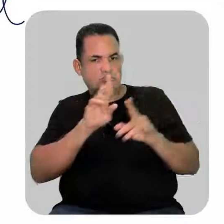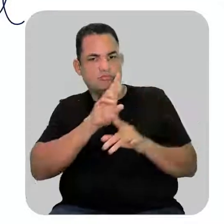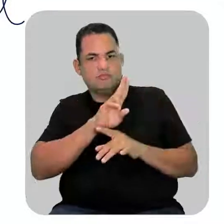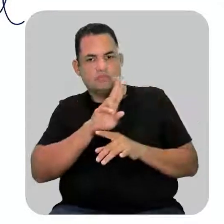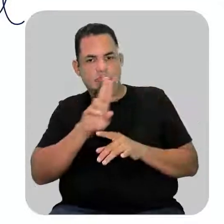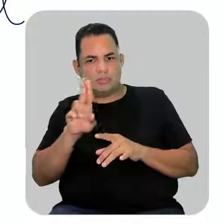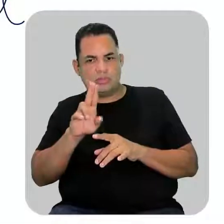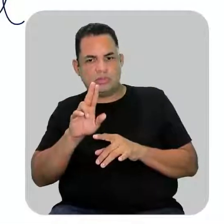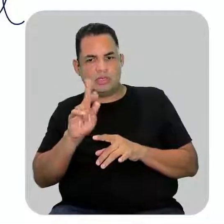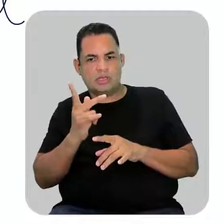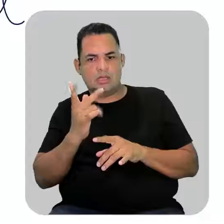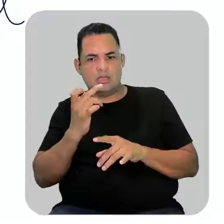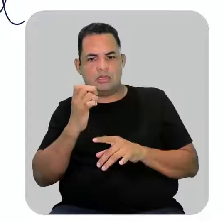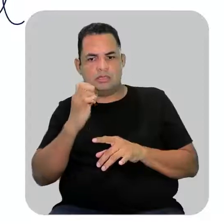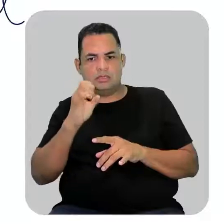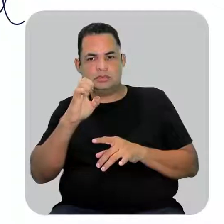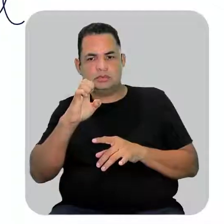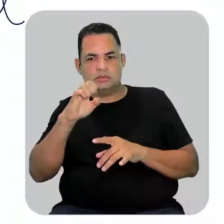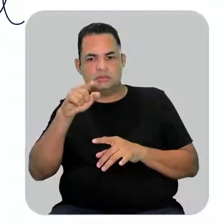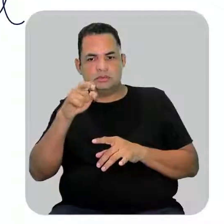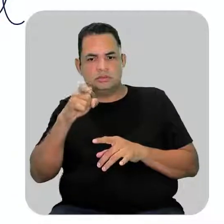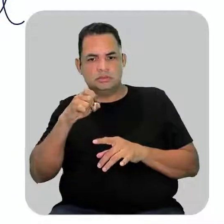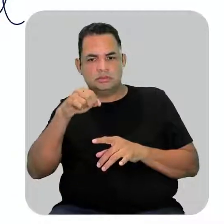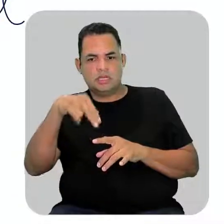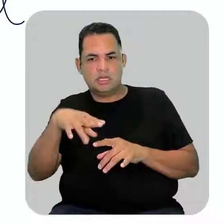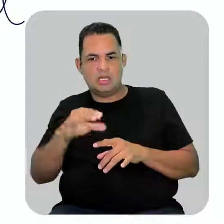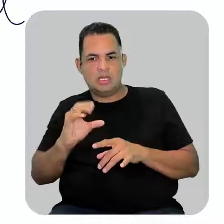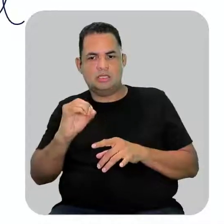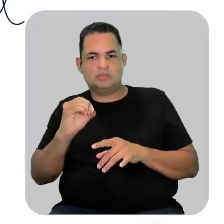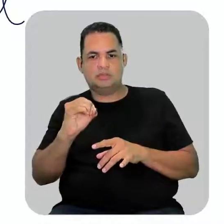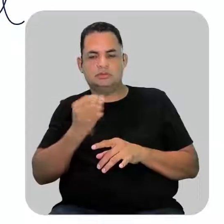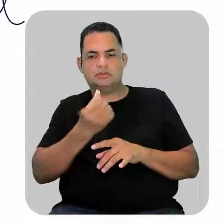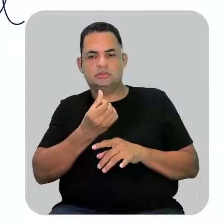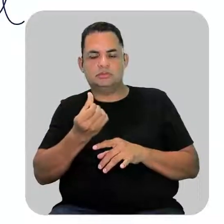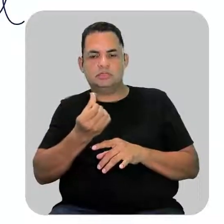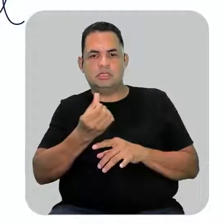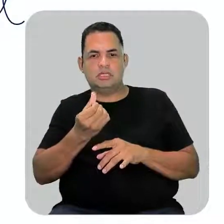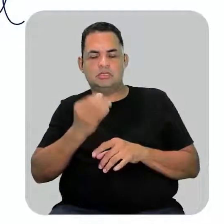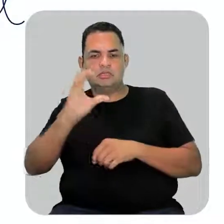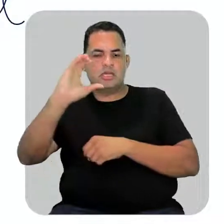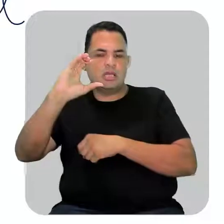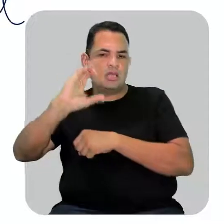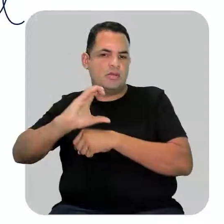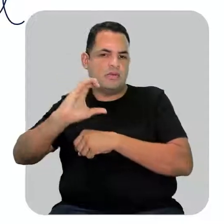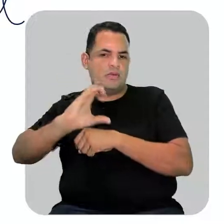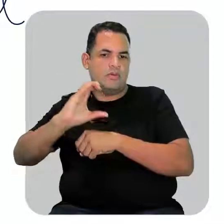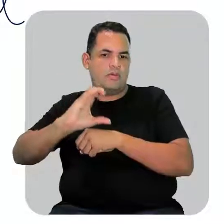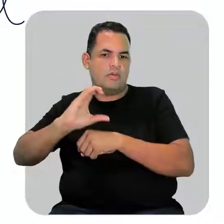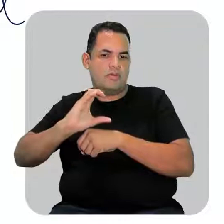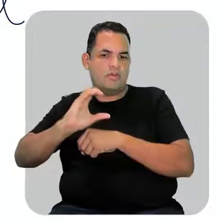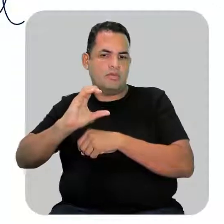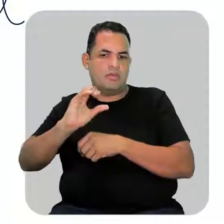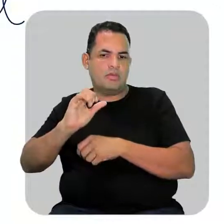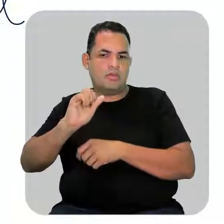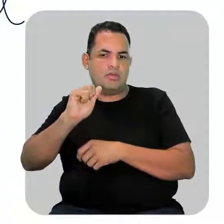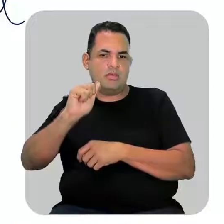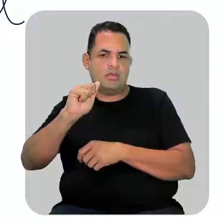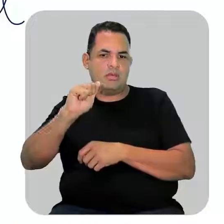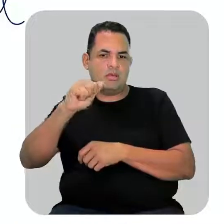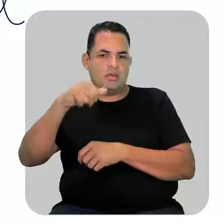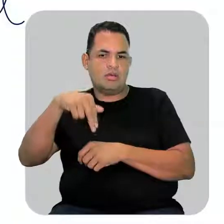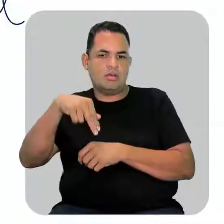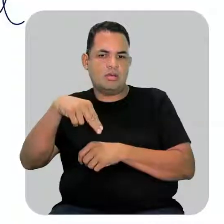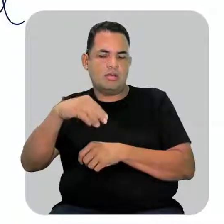hexano. X vem de 6 carbonos, certo? O an vem de